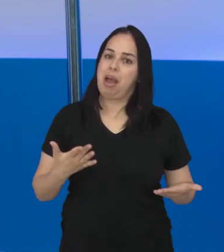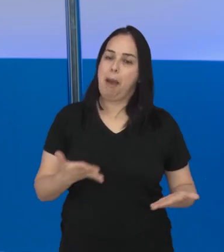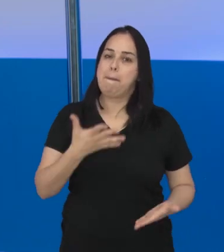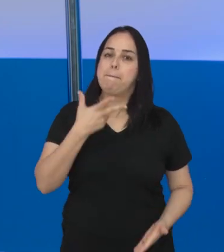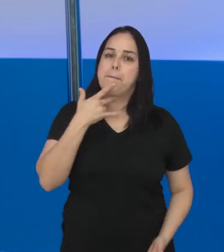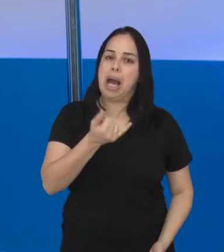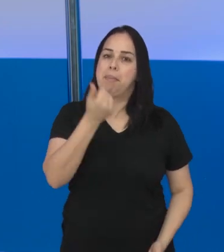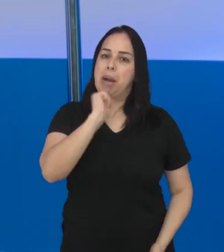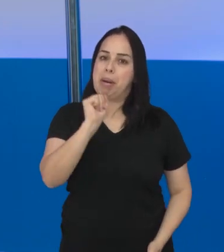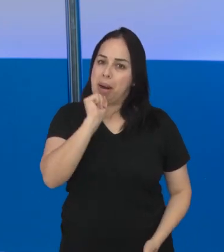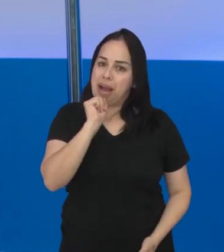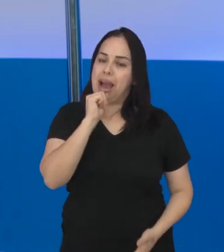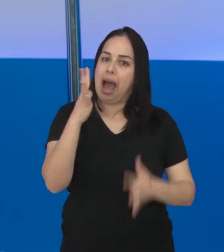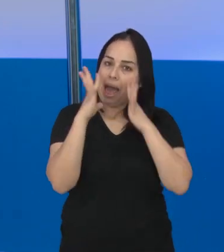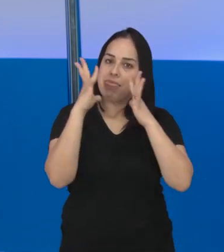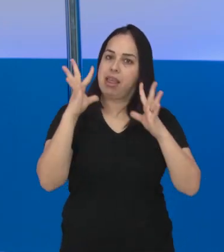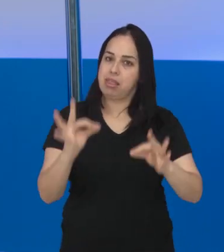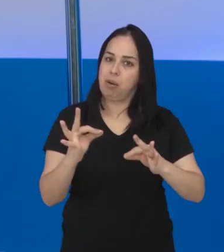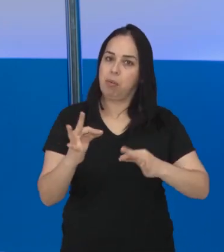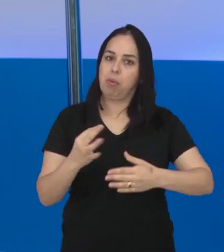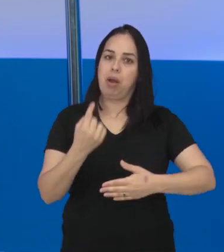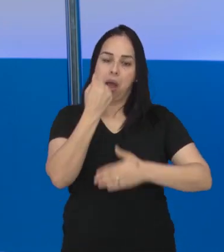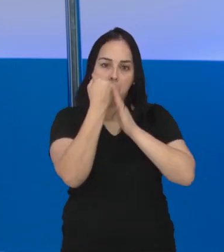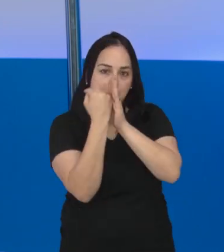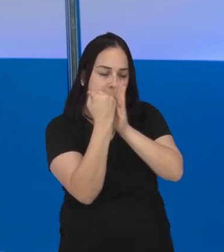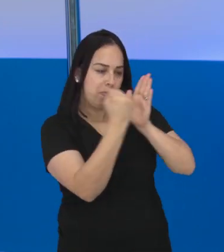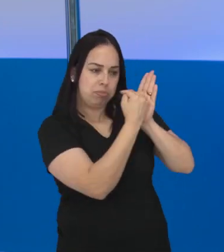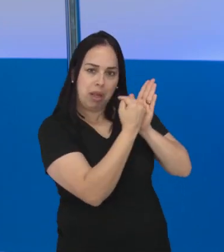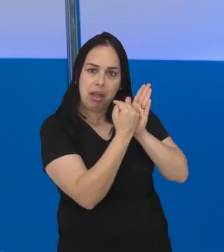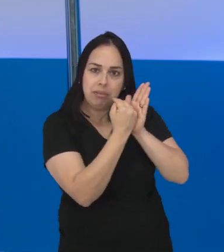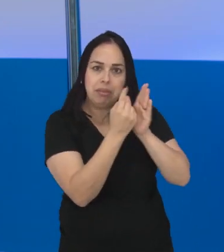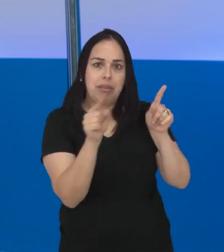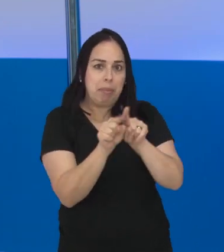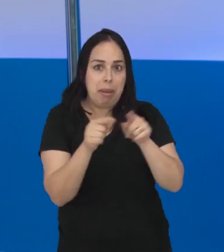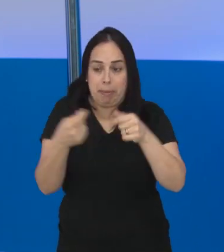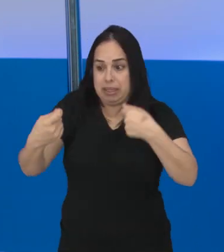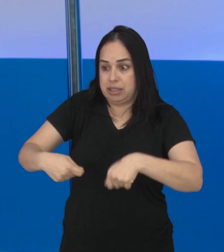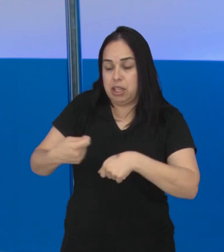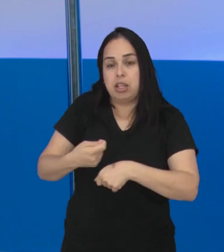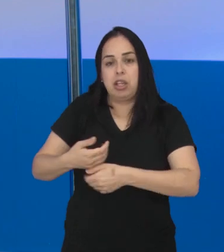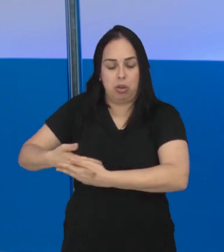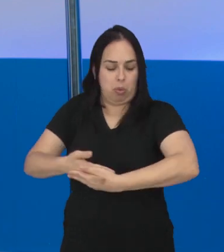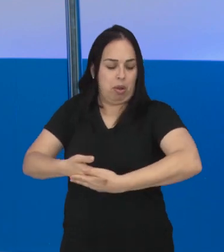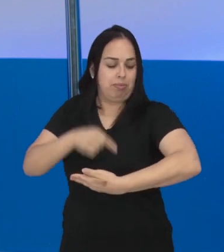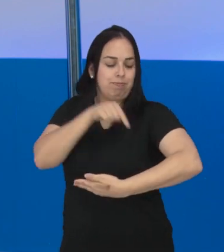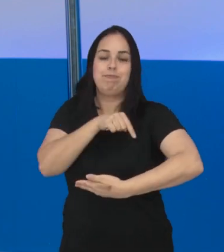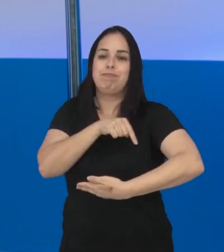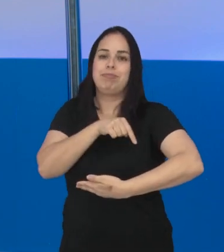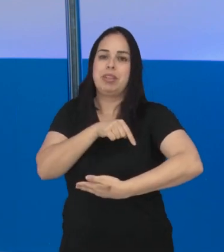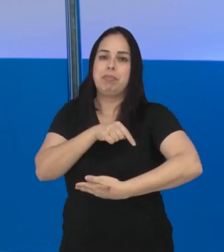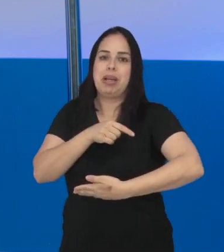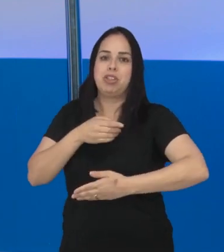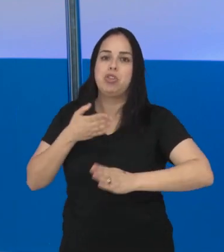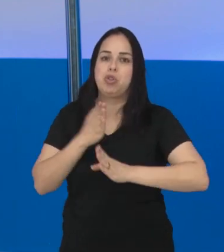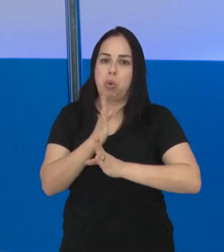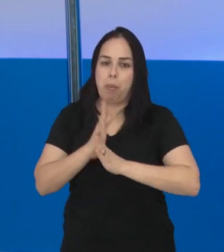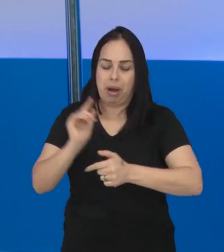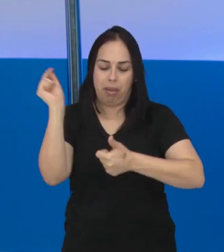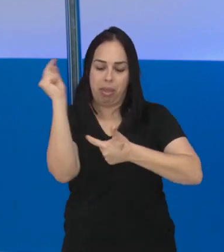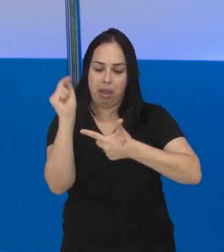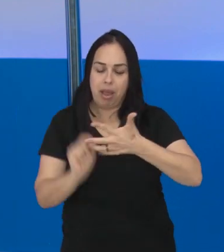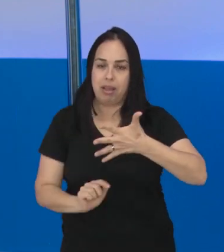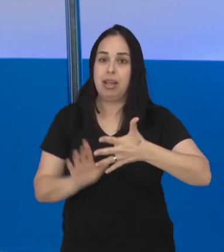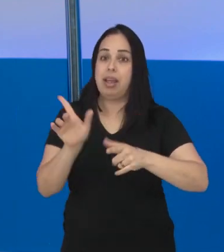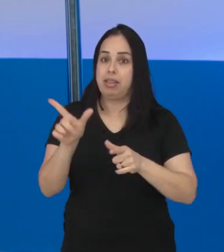E atenção papais, mamães e responsáveis, o teste do olhinho é apenas um dos testes que devem ser feitos com recém-nascidos